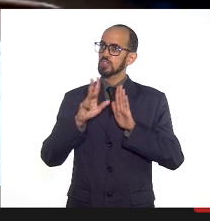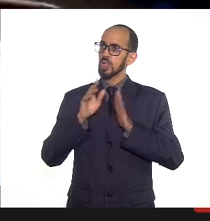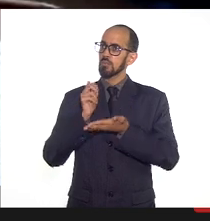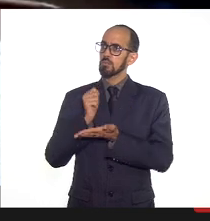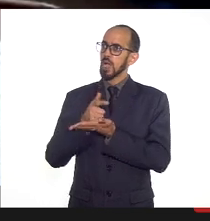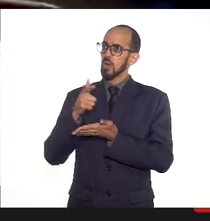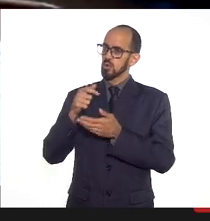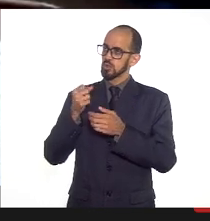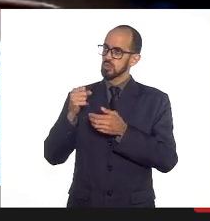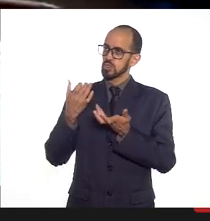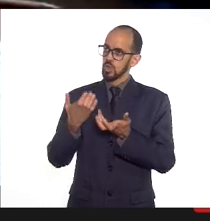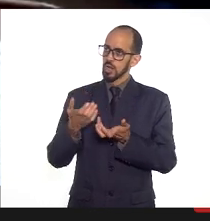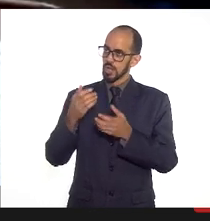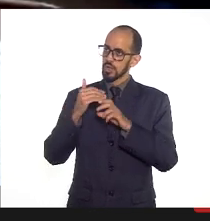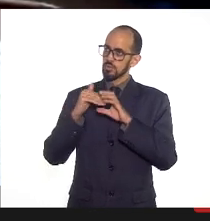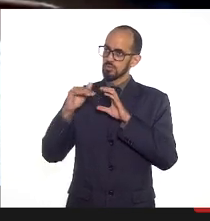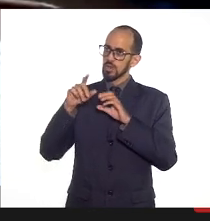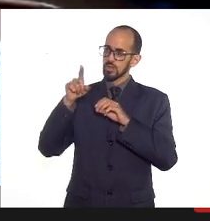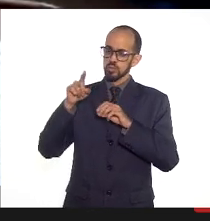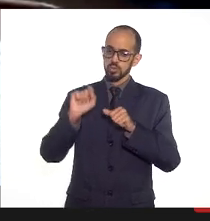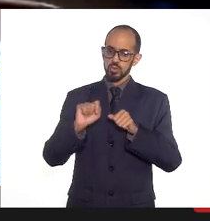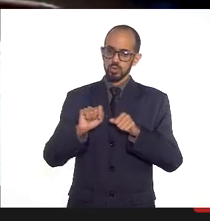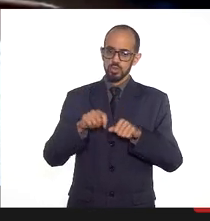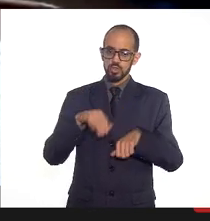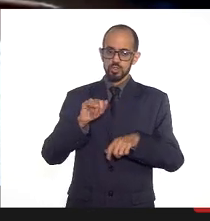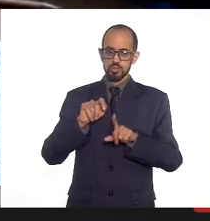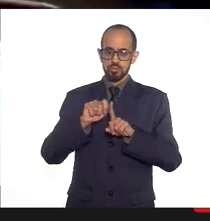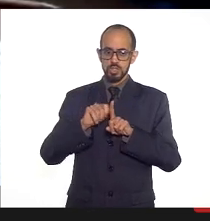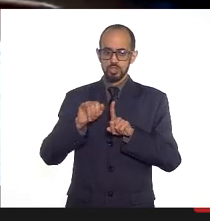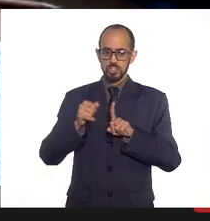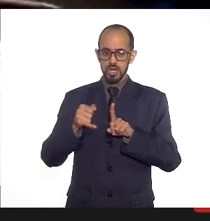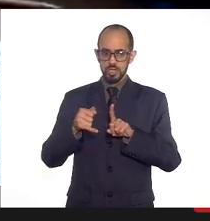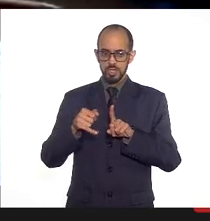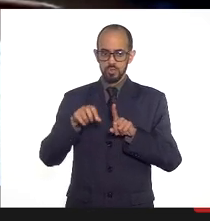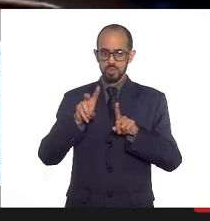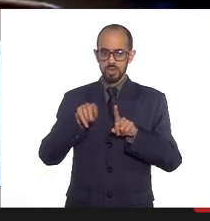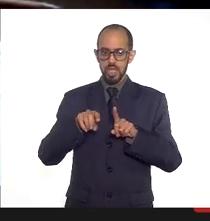disponibilizar, não tem problema algum. Na verdade, esse RP de janeiro pago é referente